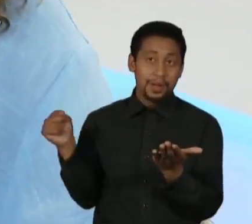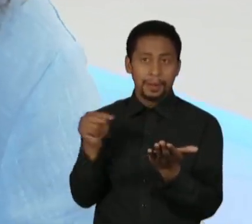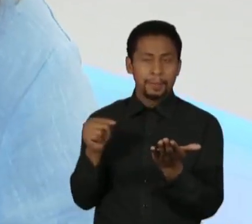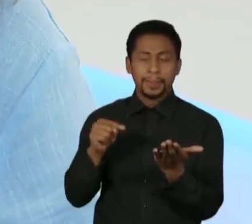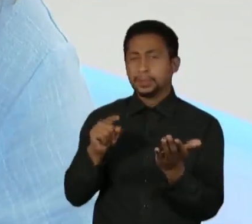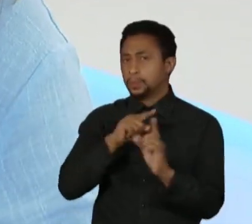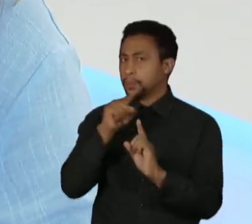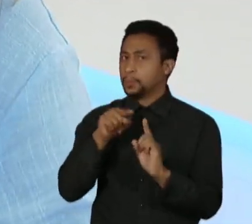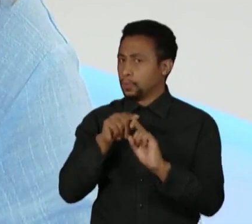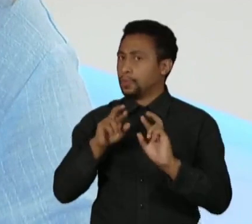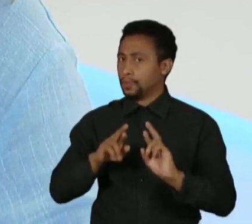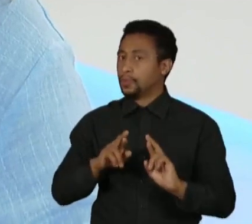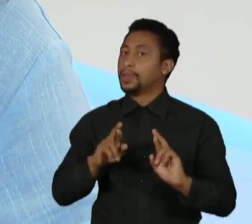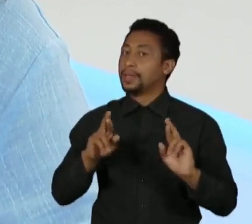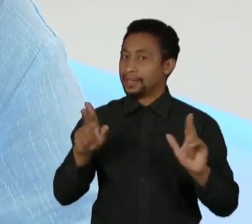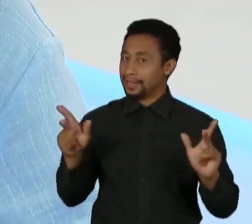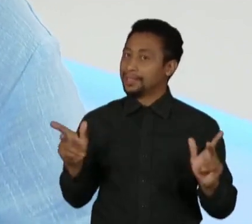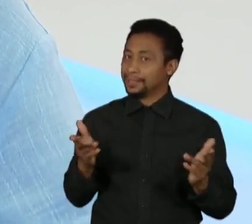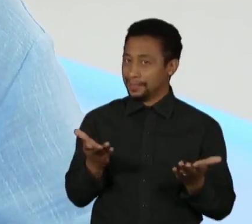diferentes.